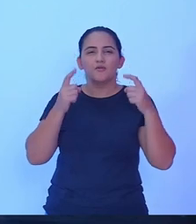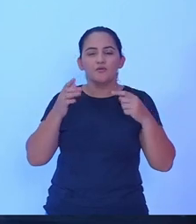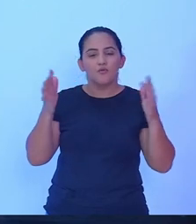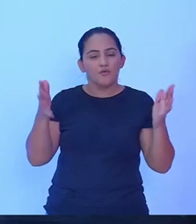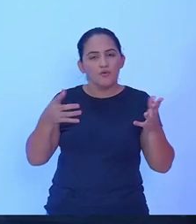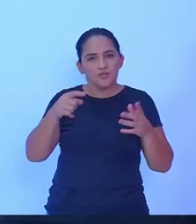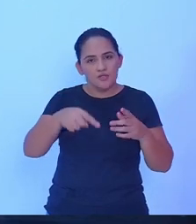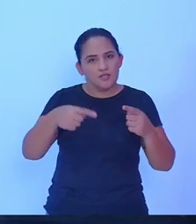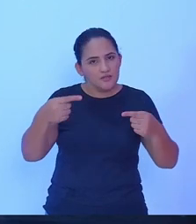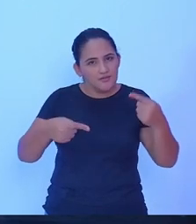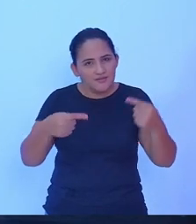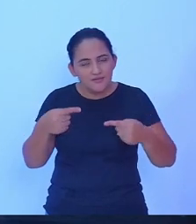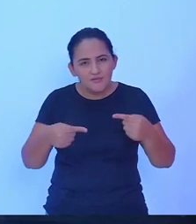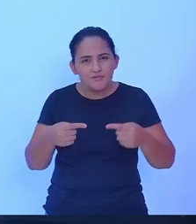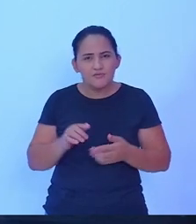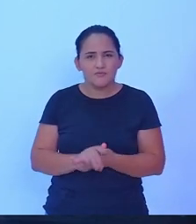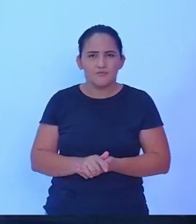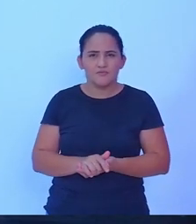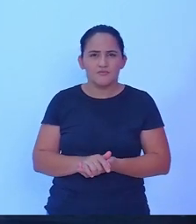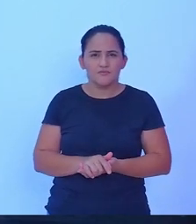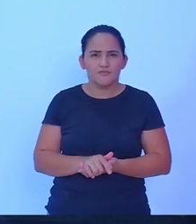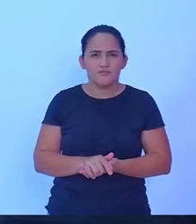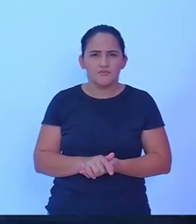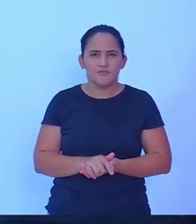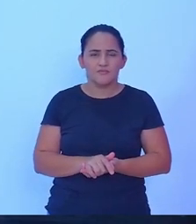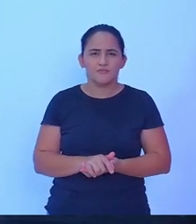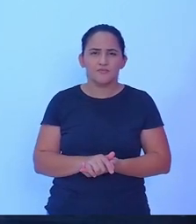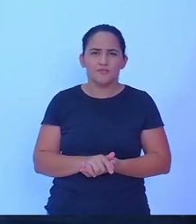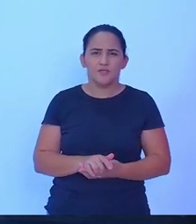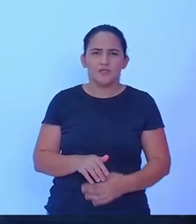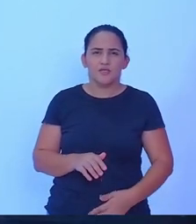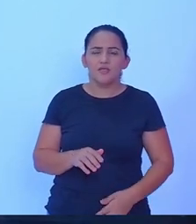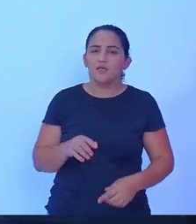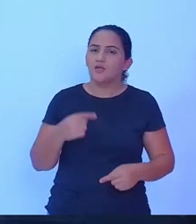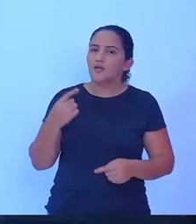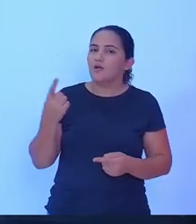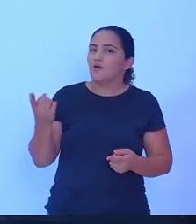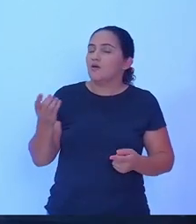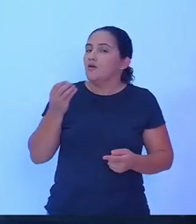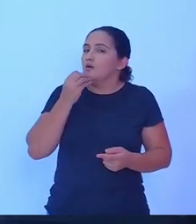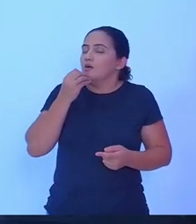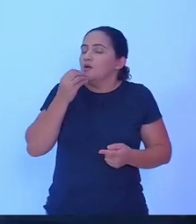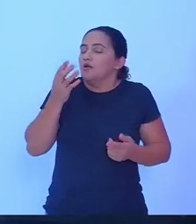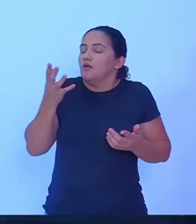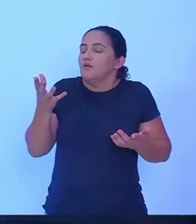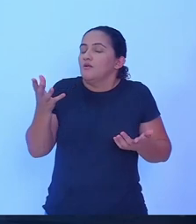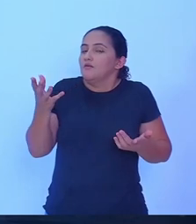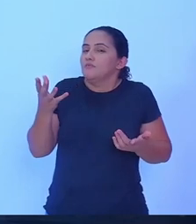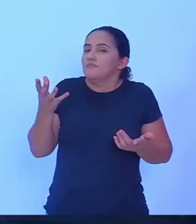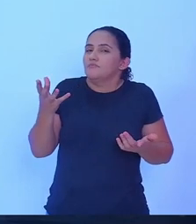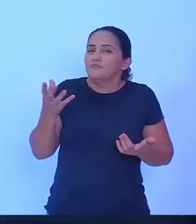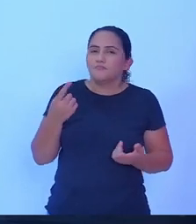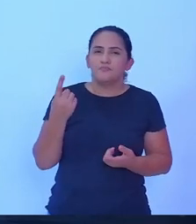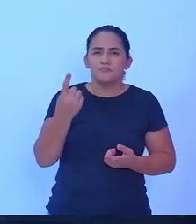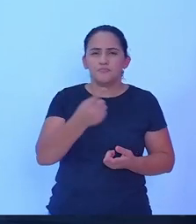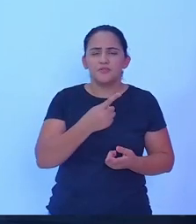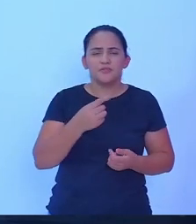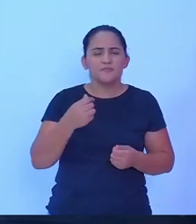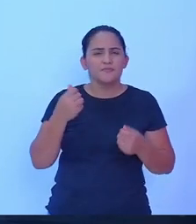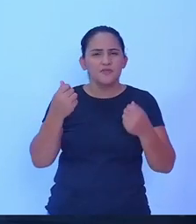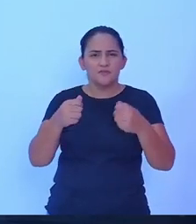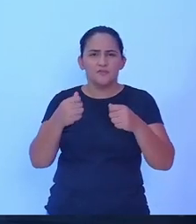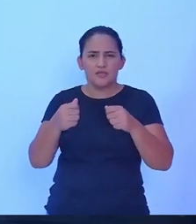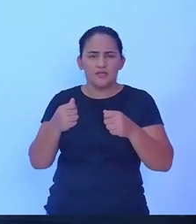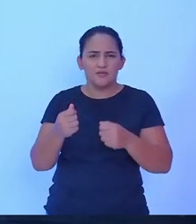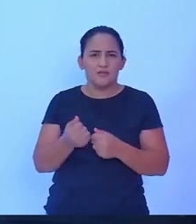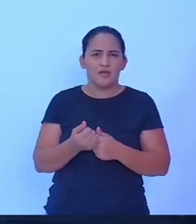isso. A oportunidade que foi nos dada aqui pela emissora foi para que nós, no caso, se precisar assumir o